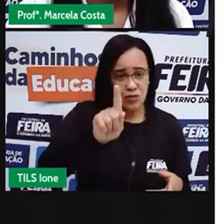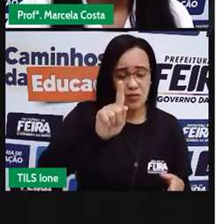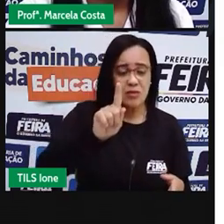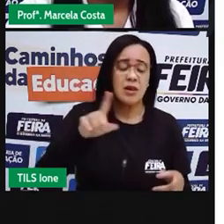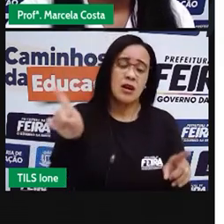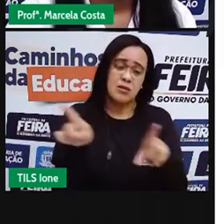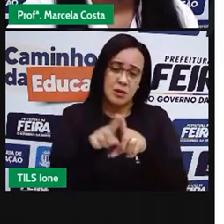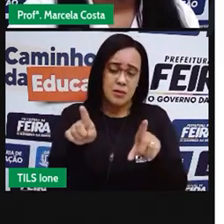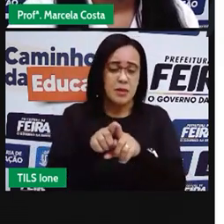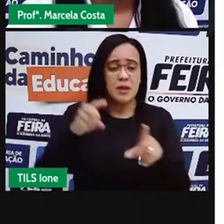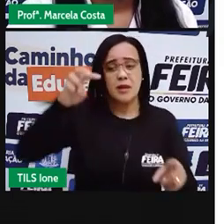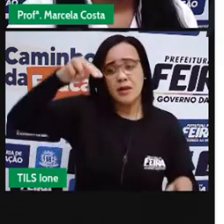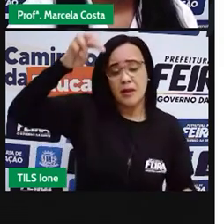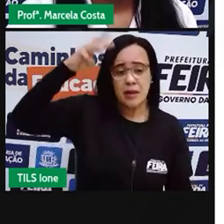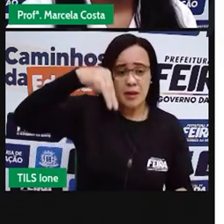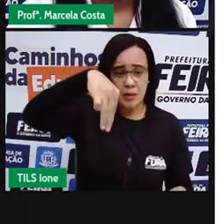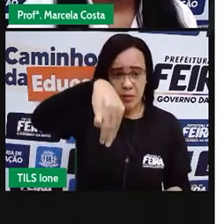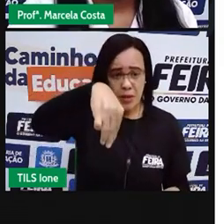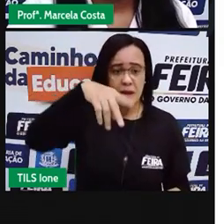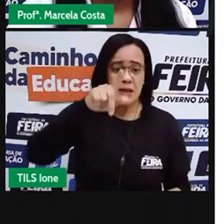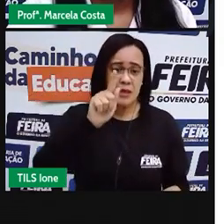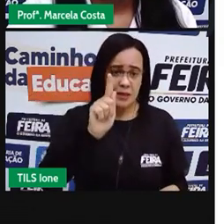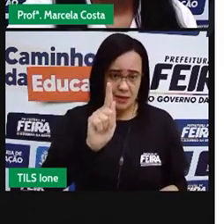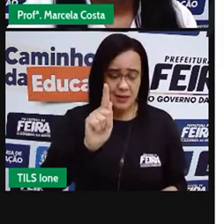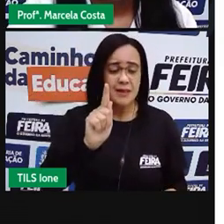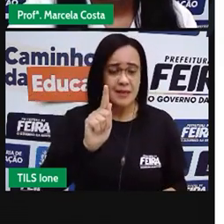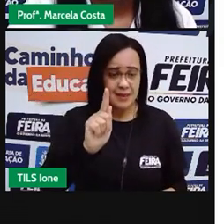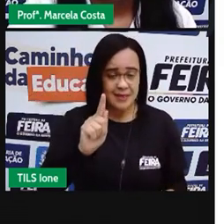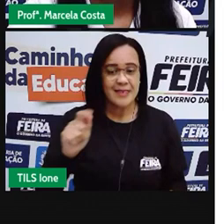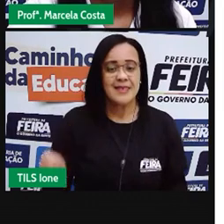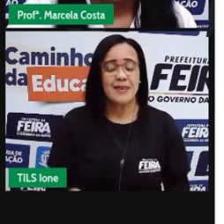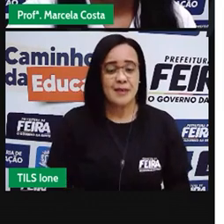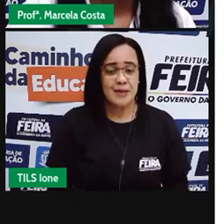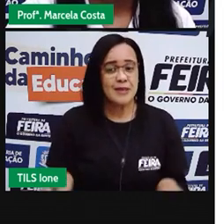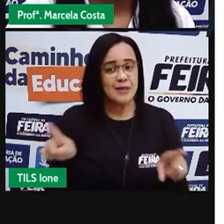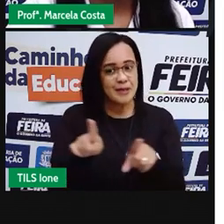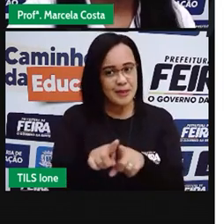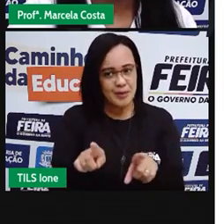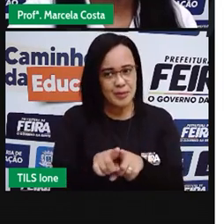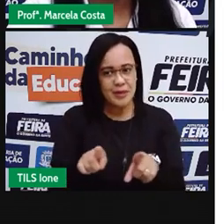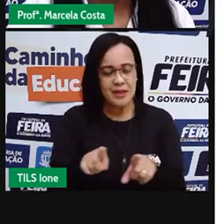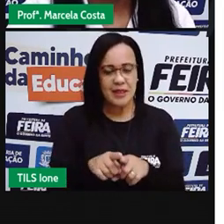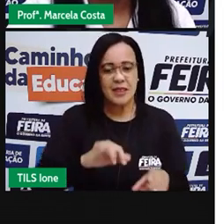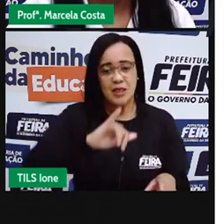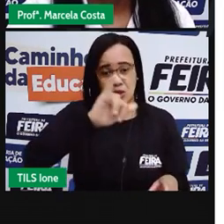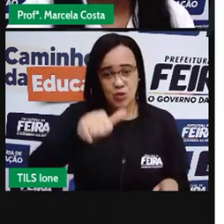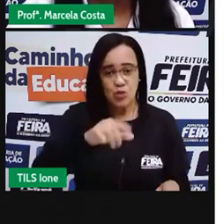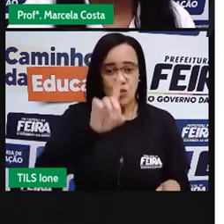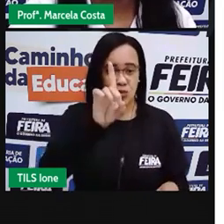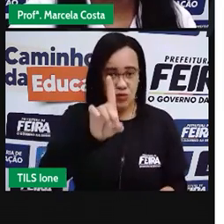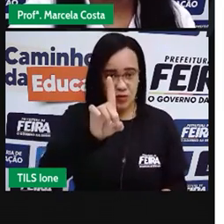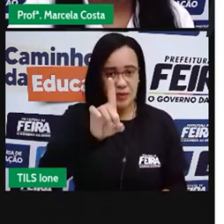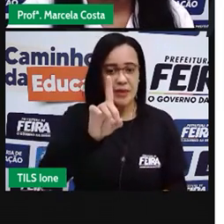se conecta com